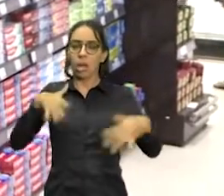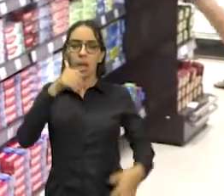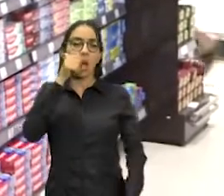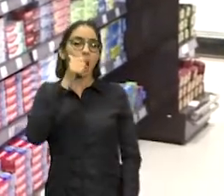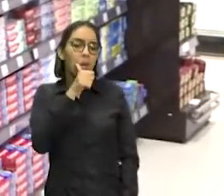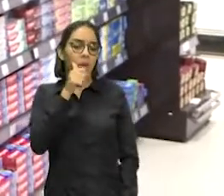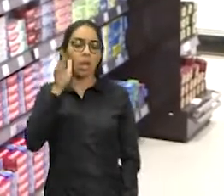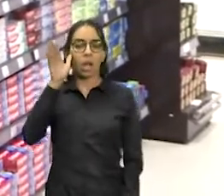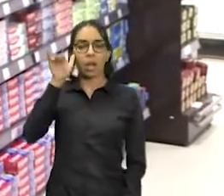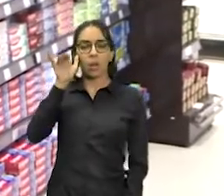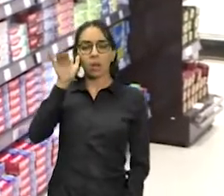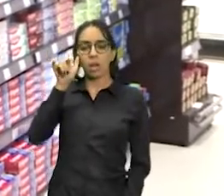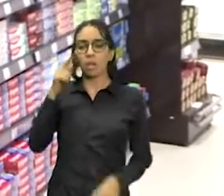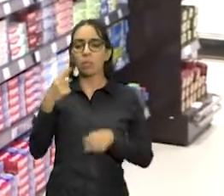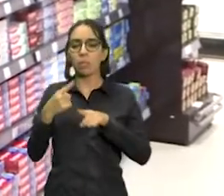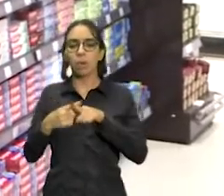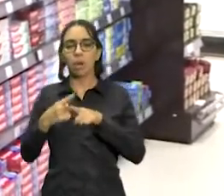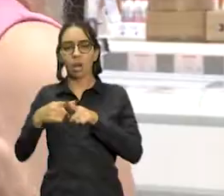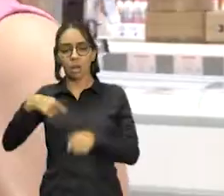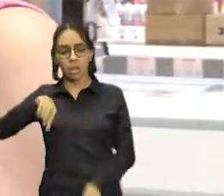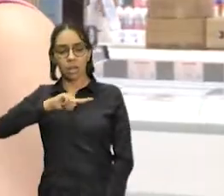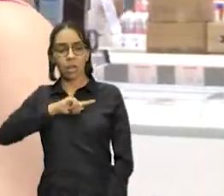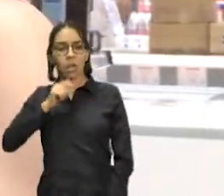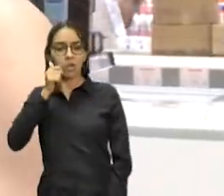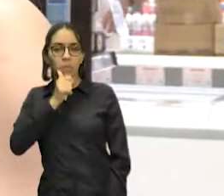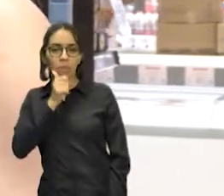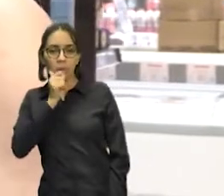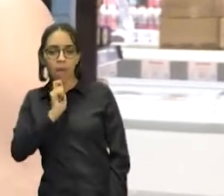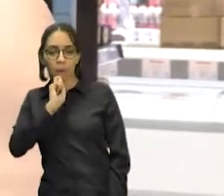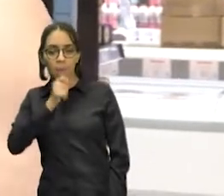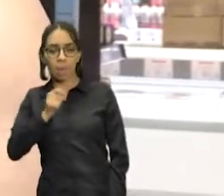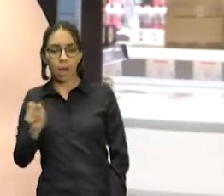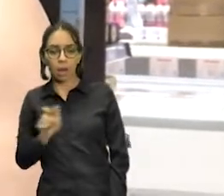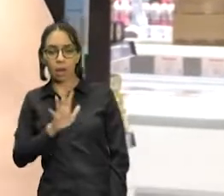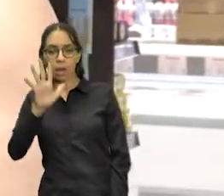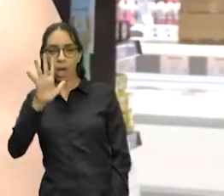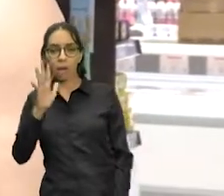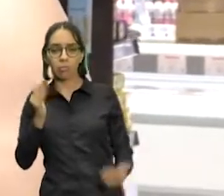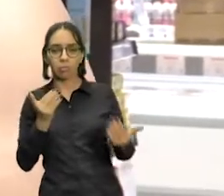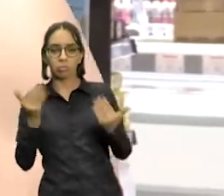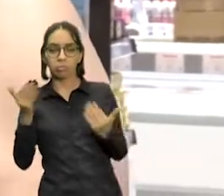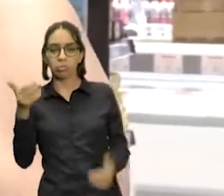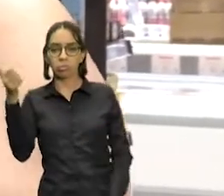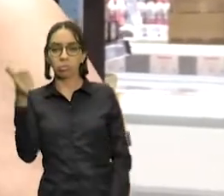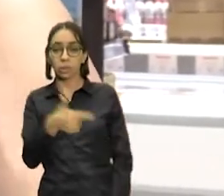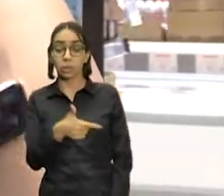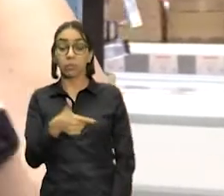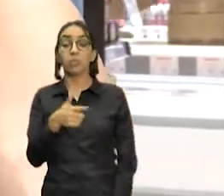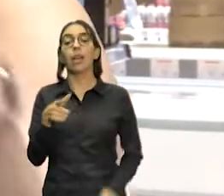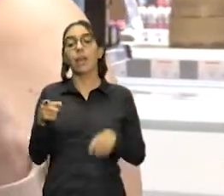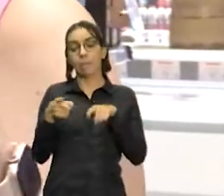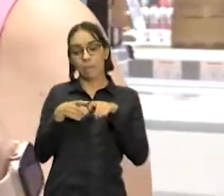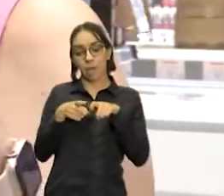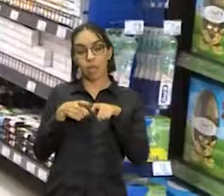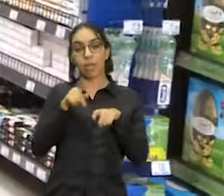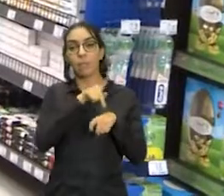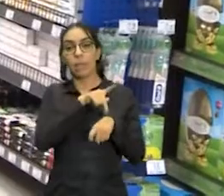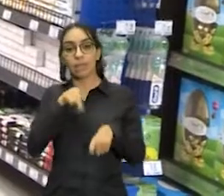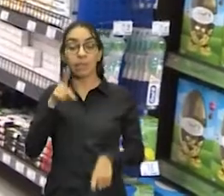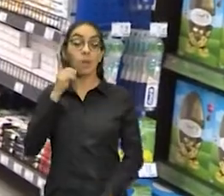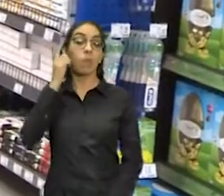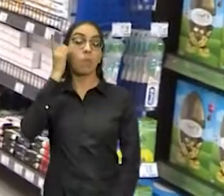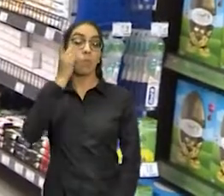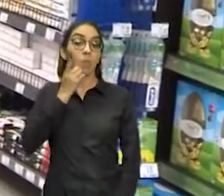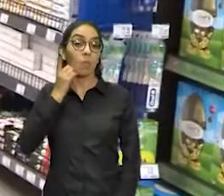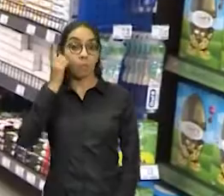Por que será que nós, mulheres, pagamos mais caro? Silvia Helena é médica e presidente da Sociedade Brasileira de Dermatologia. Ela